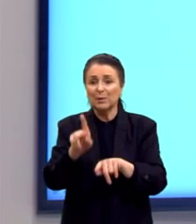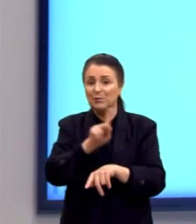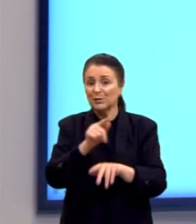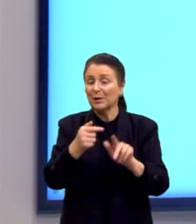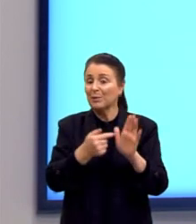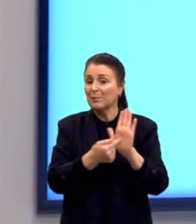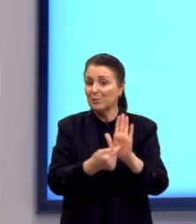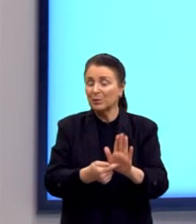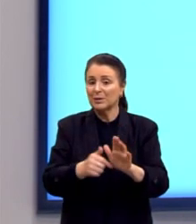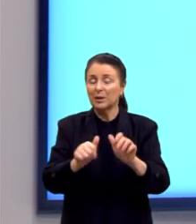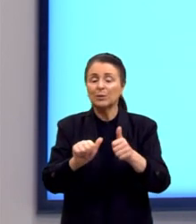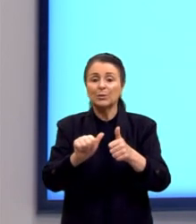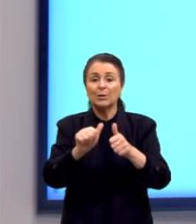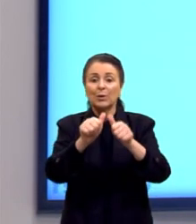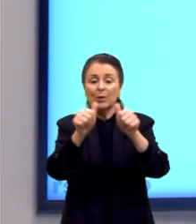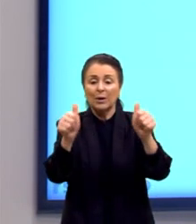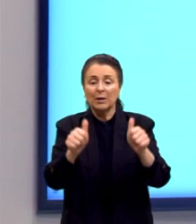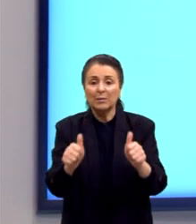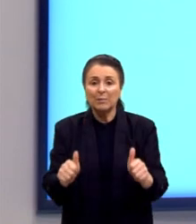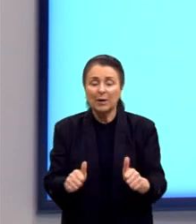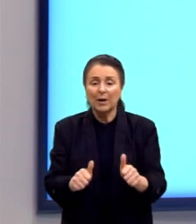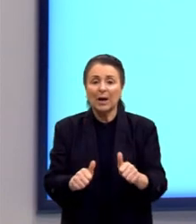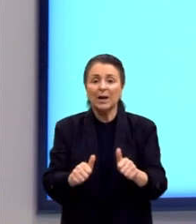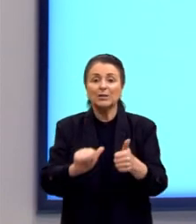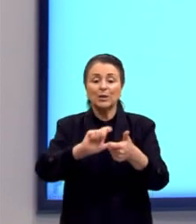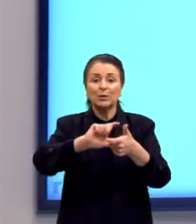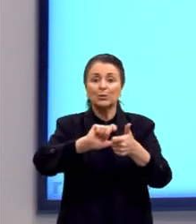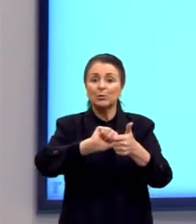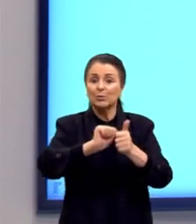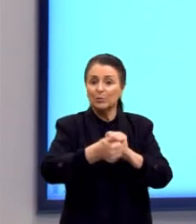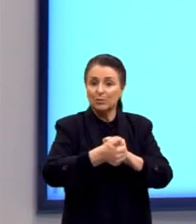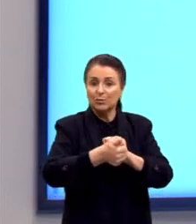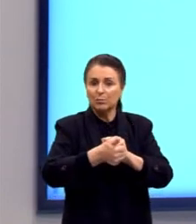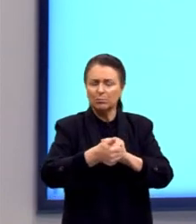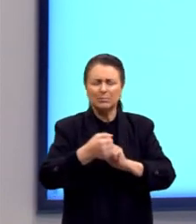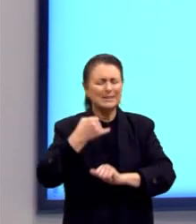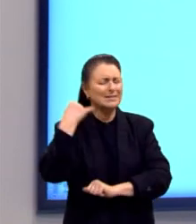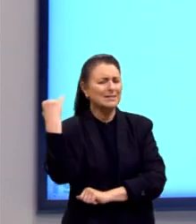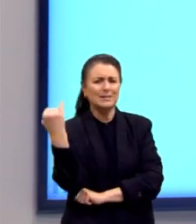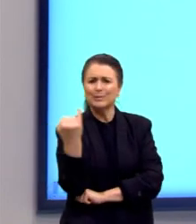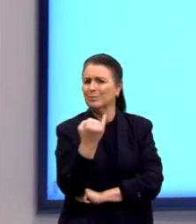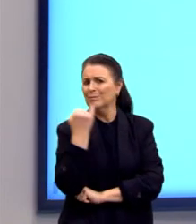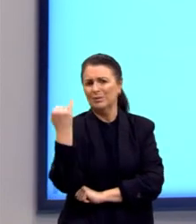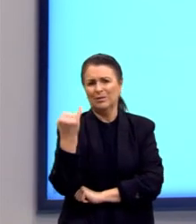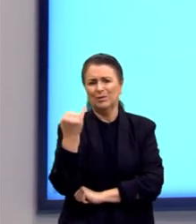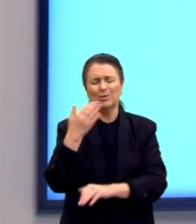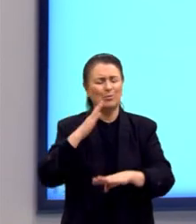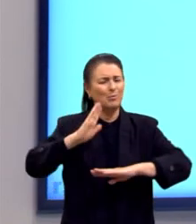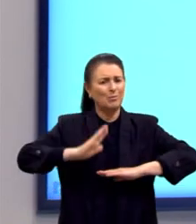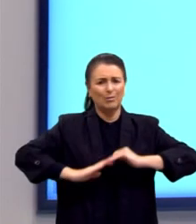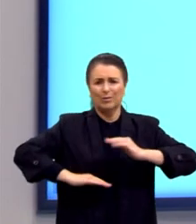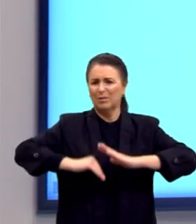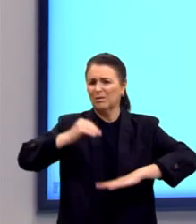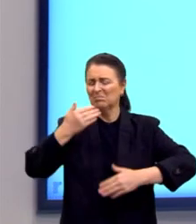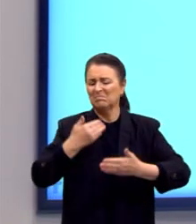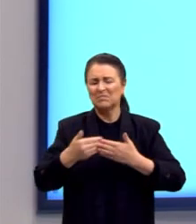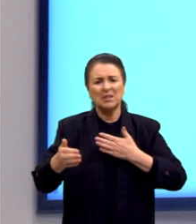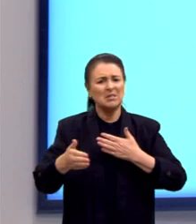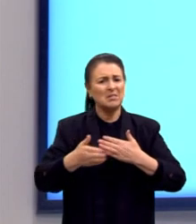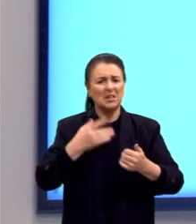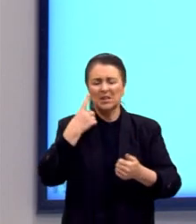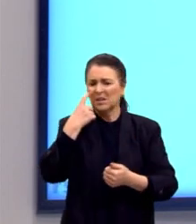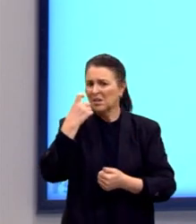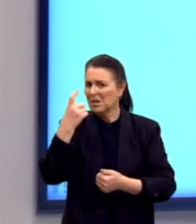uma imagem, o esporte é algo essencial, necessário. o esporte, seja qual for a